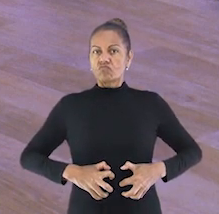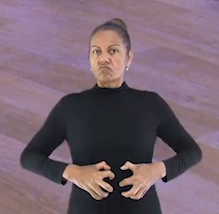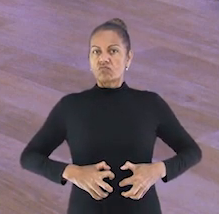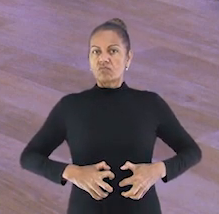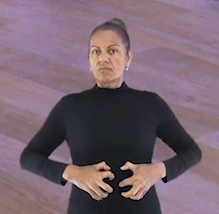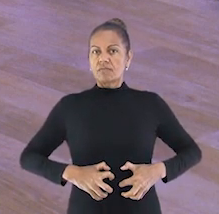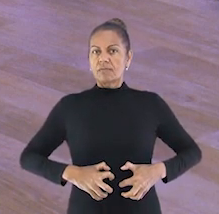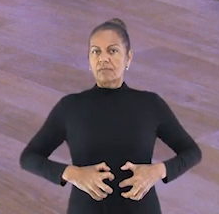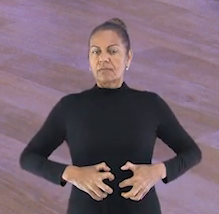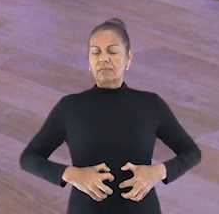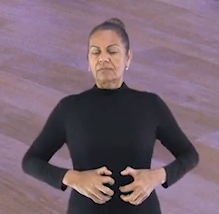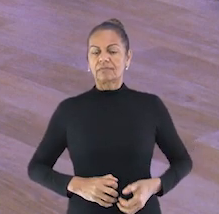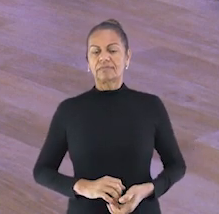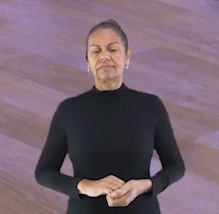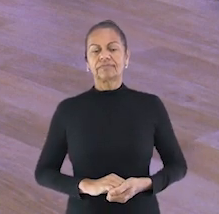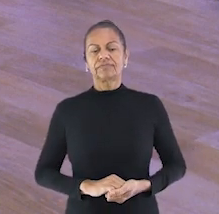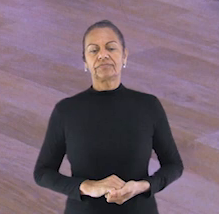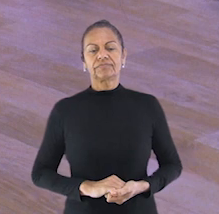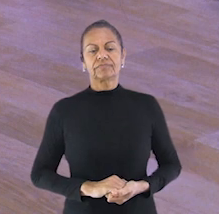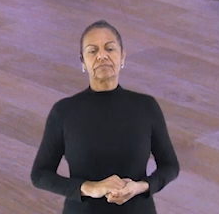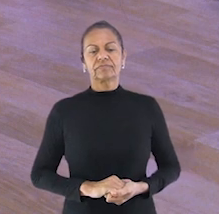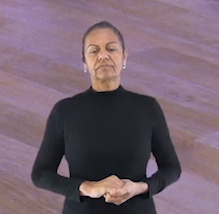Ombro alinhado com o cotovelo.